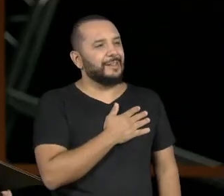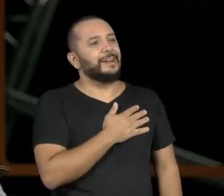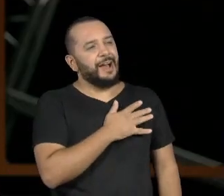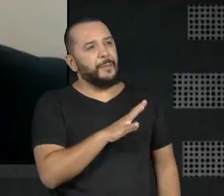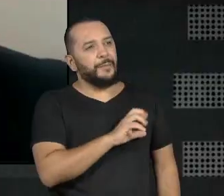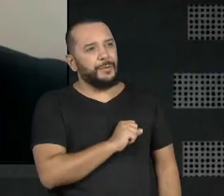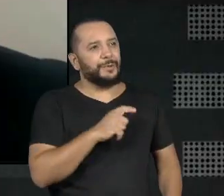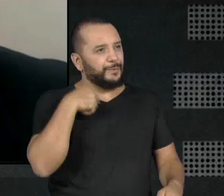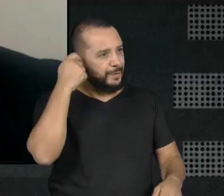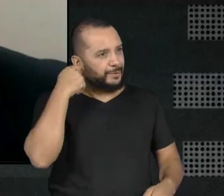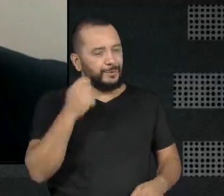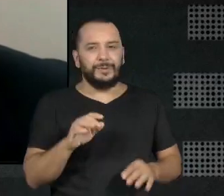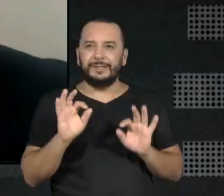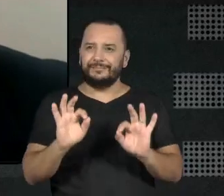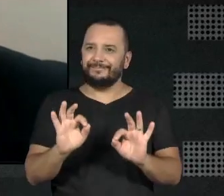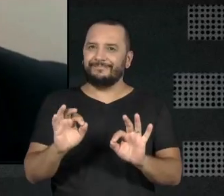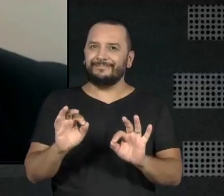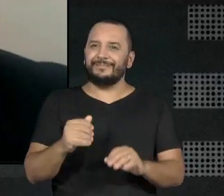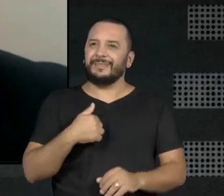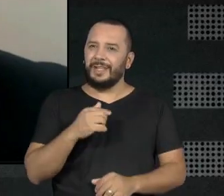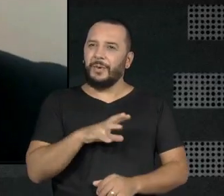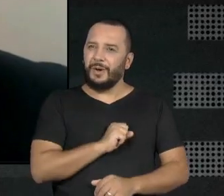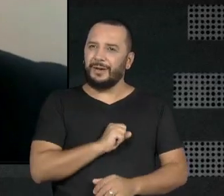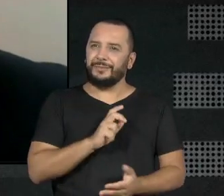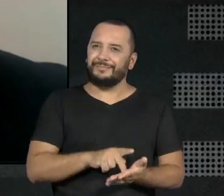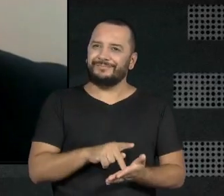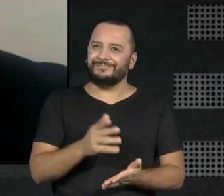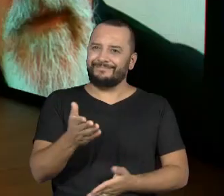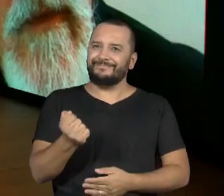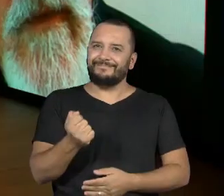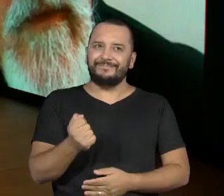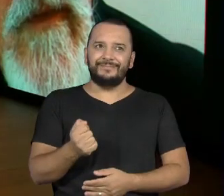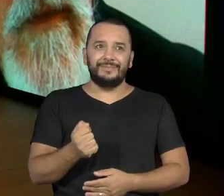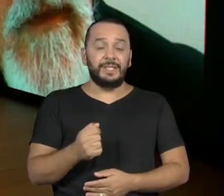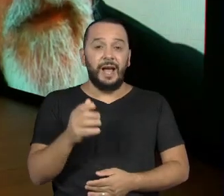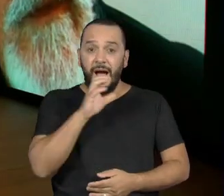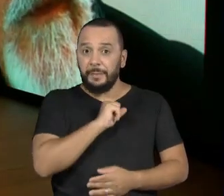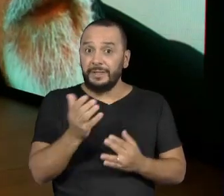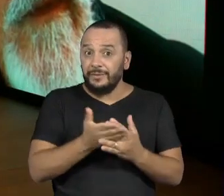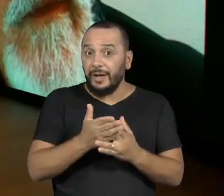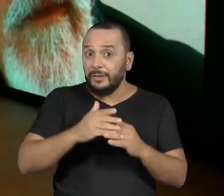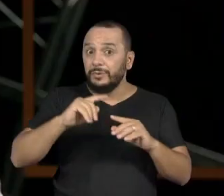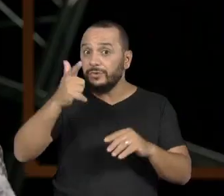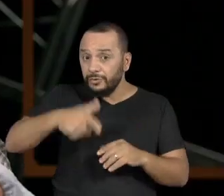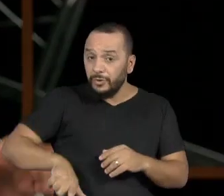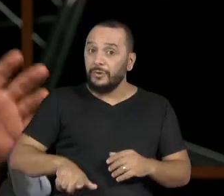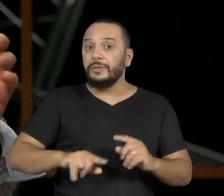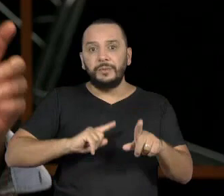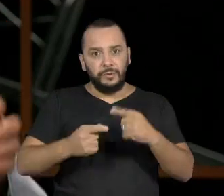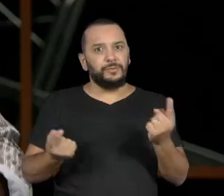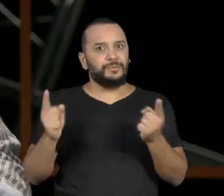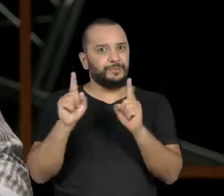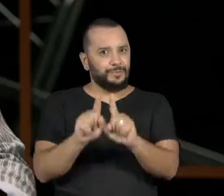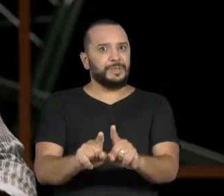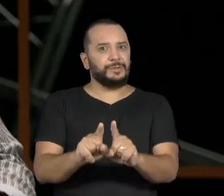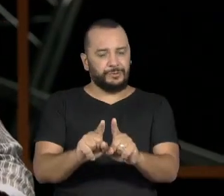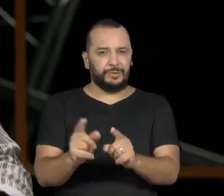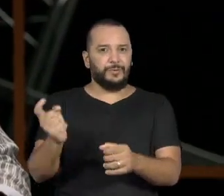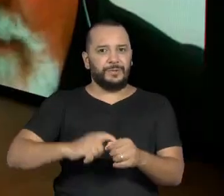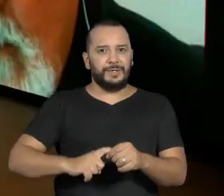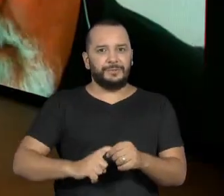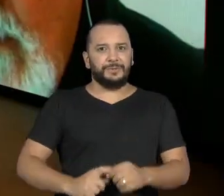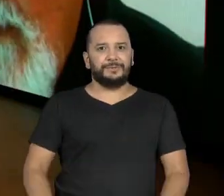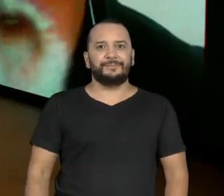Isso. Eu amo. Ney, a gente tem mais um intervalinho agora, voltamos já já com o